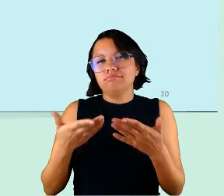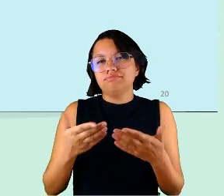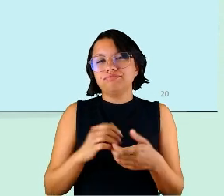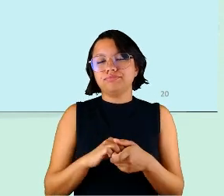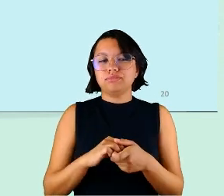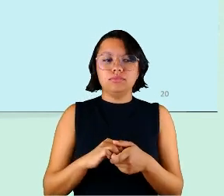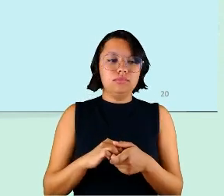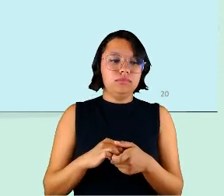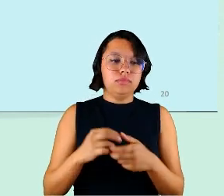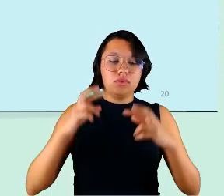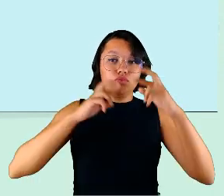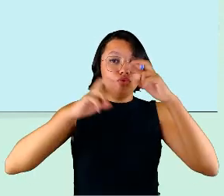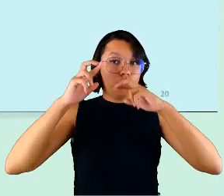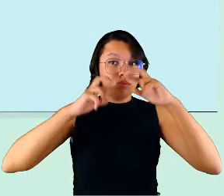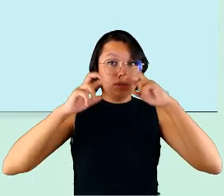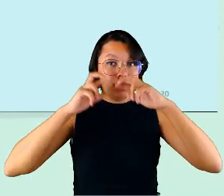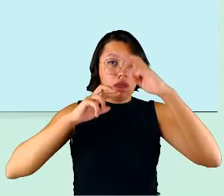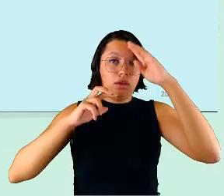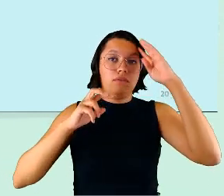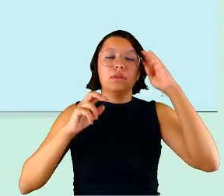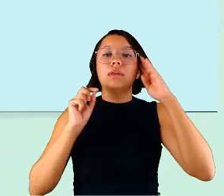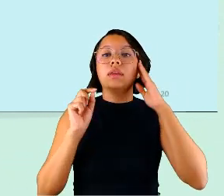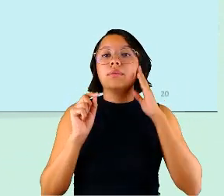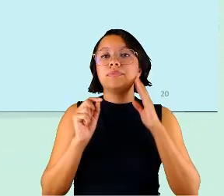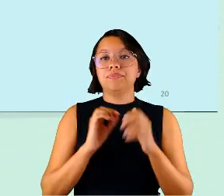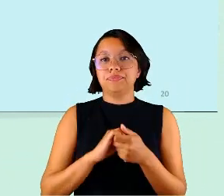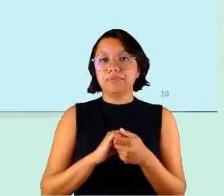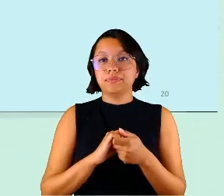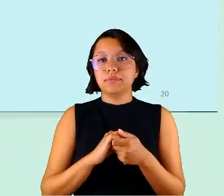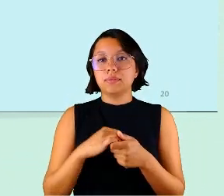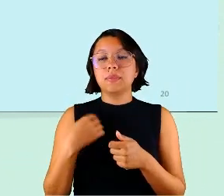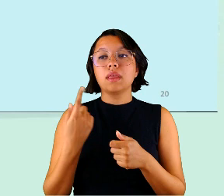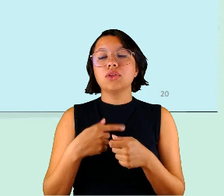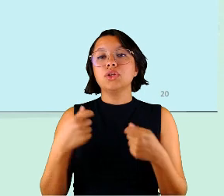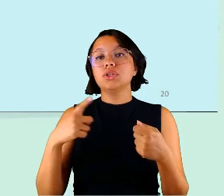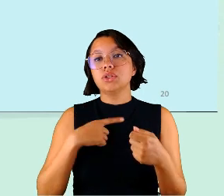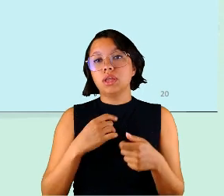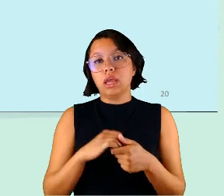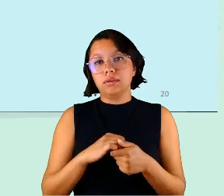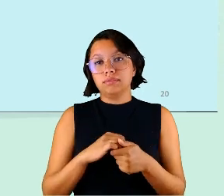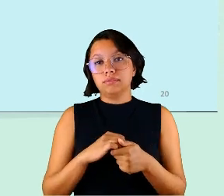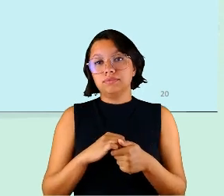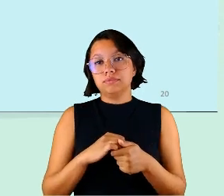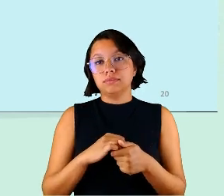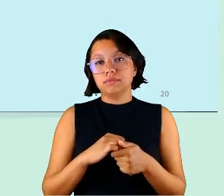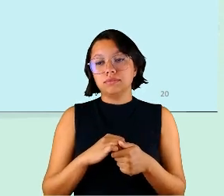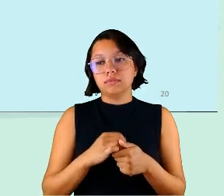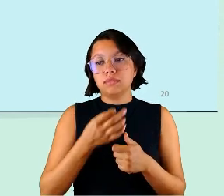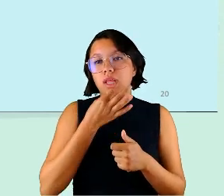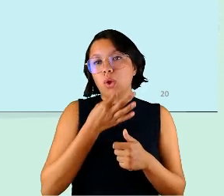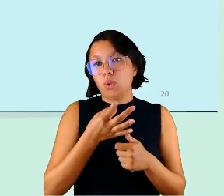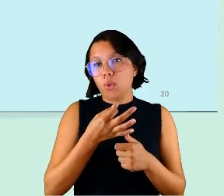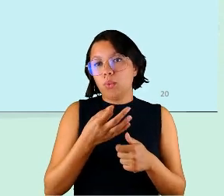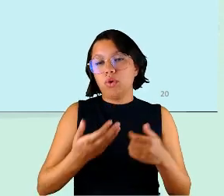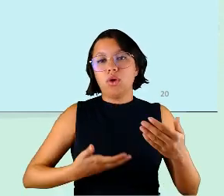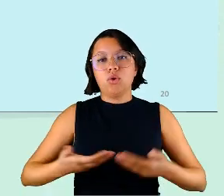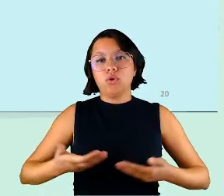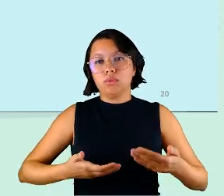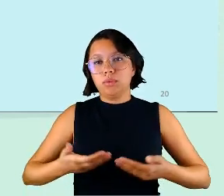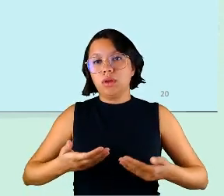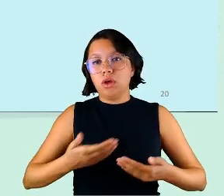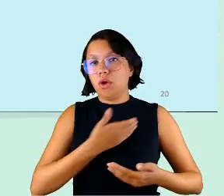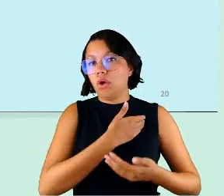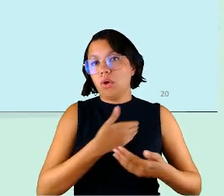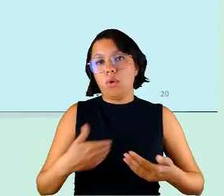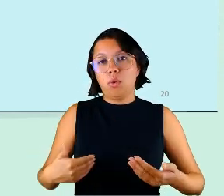a gente observa né que a a gente tem a na opinião dos servidores a